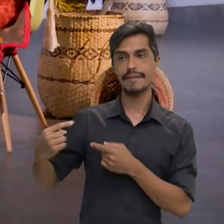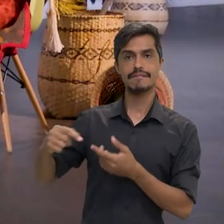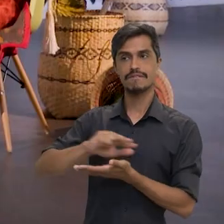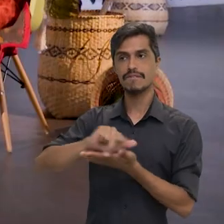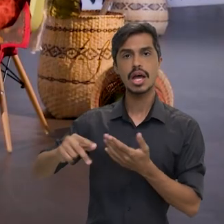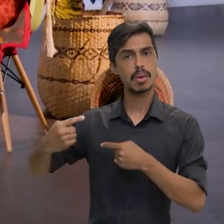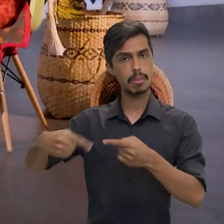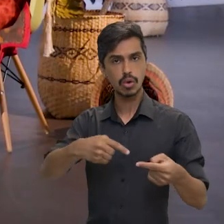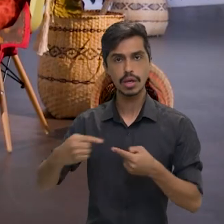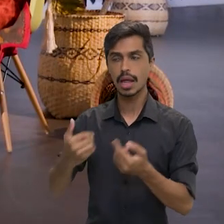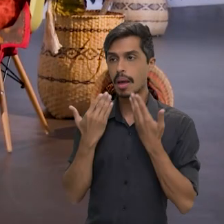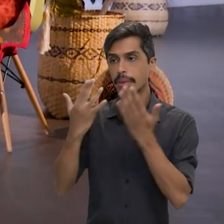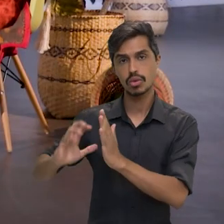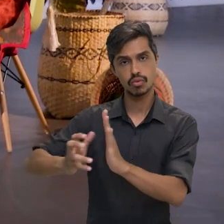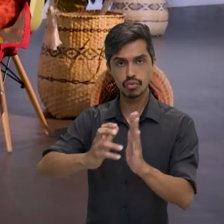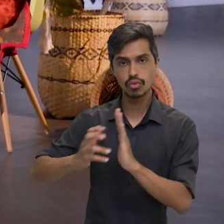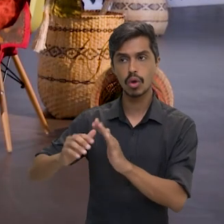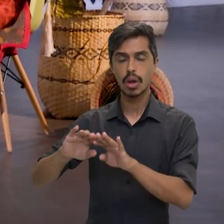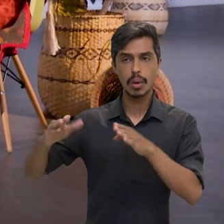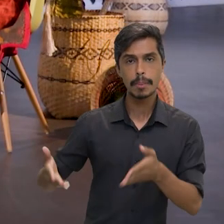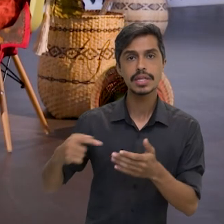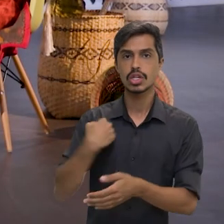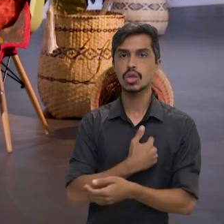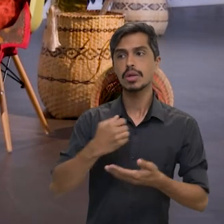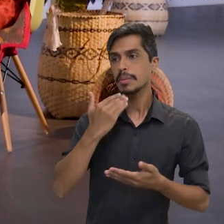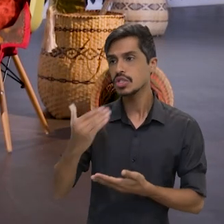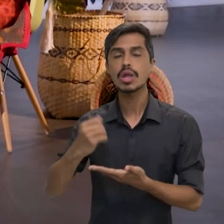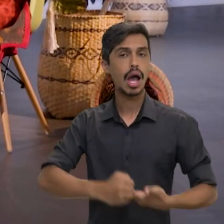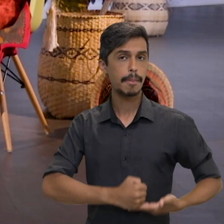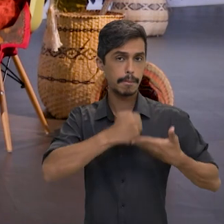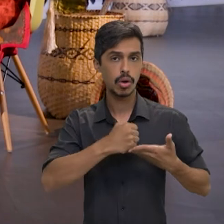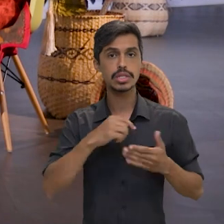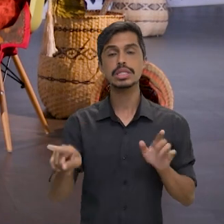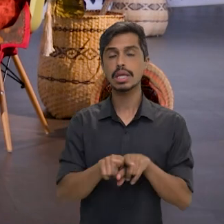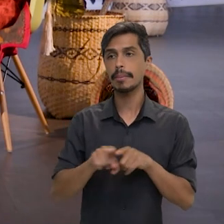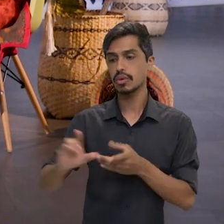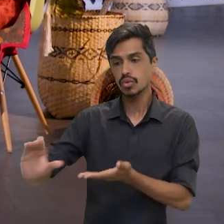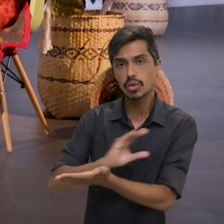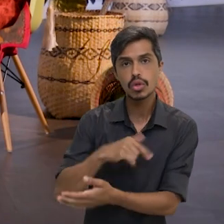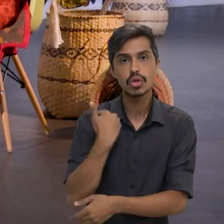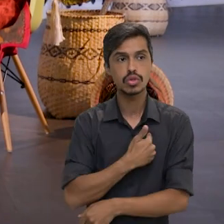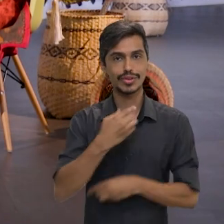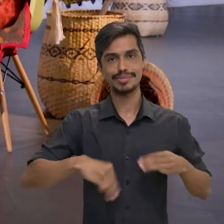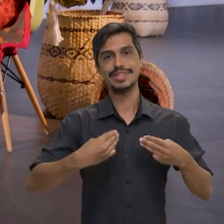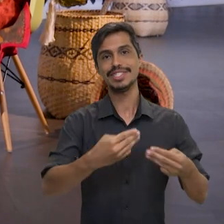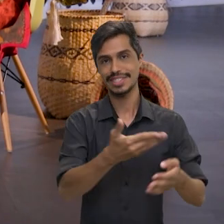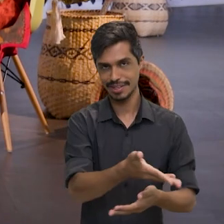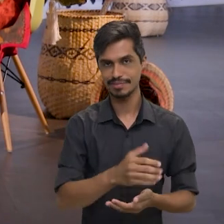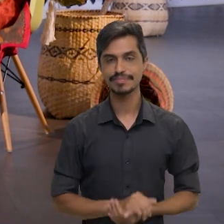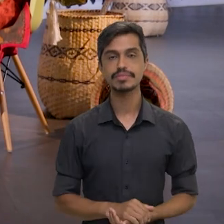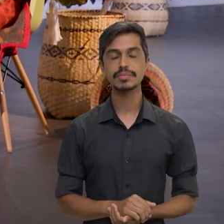parlamentares individuais, né? As bancadas, as comissões, para apoiar também, né? Com emendas, as ações do nosso ministério.